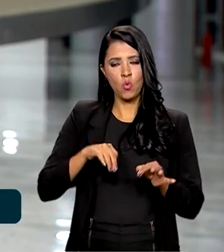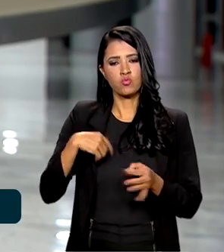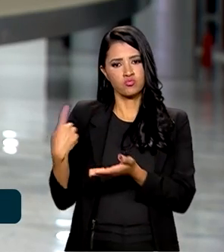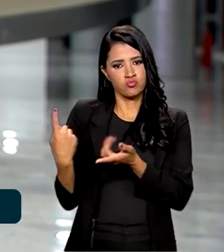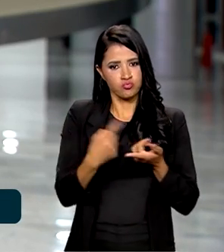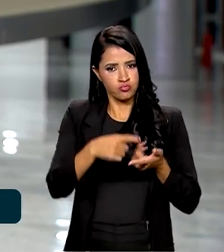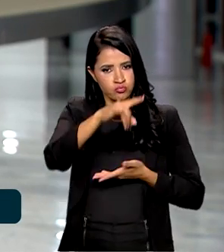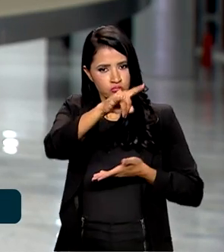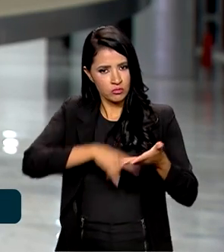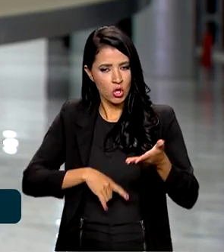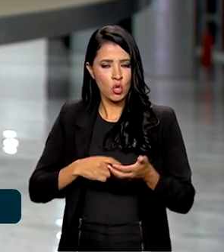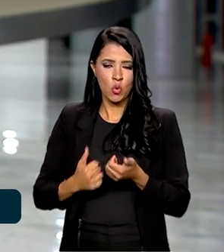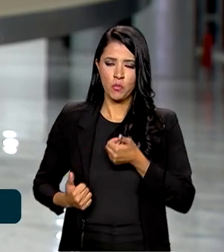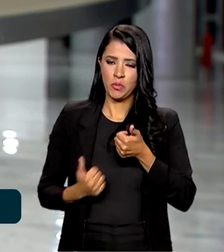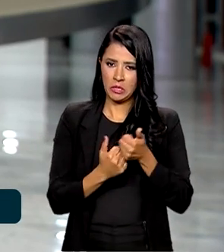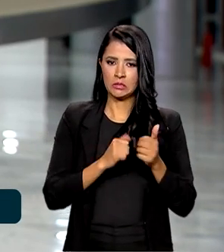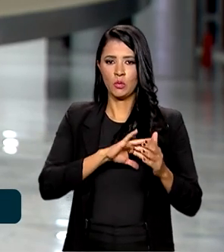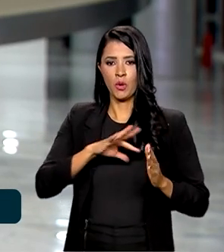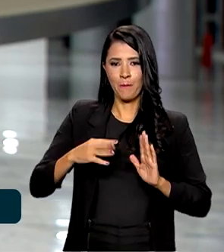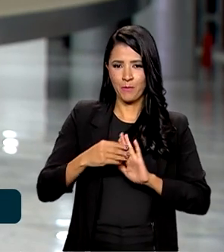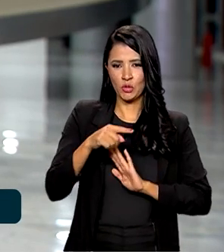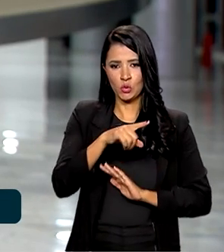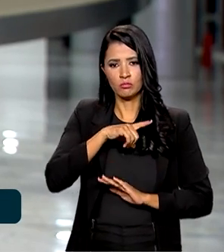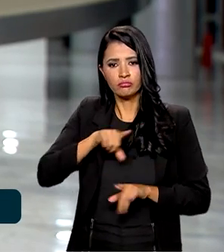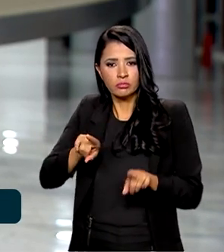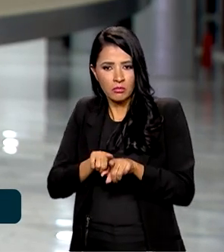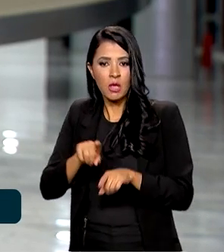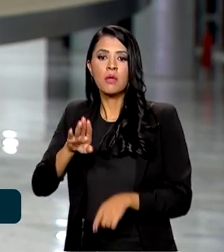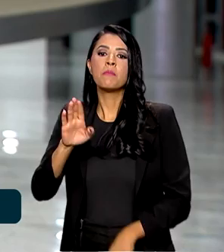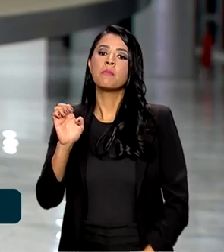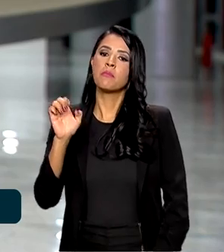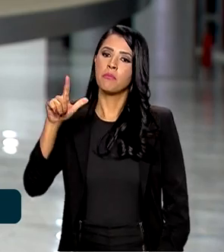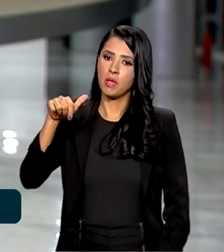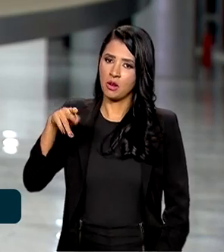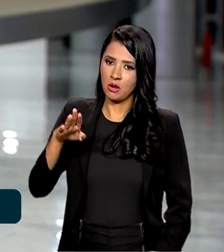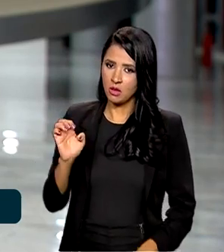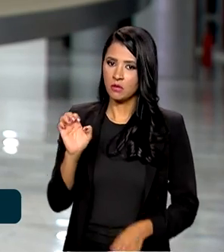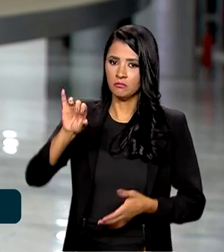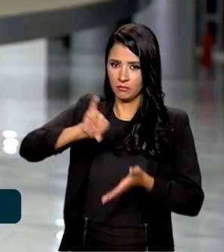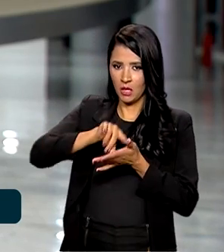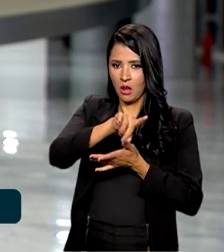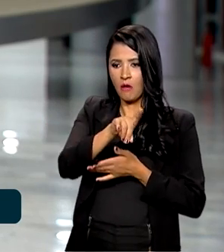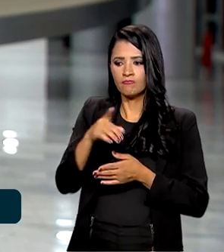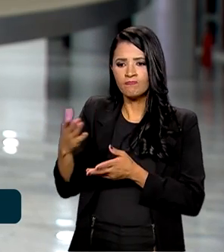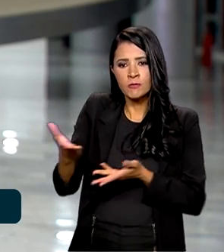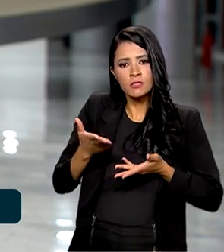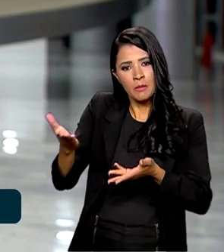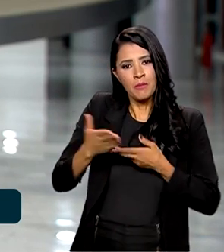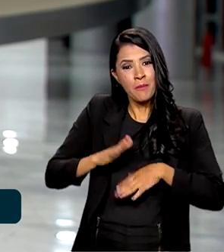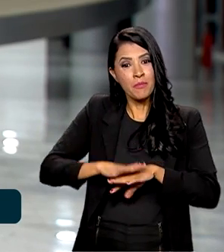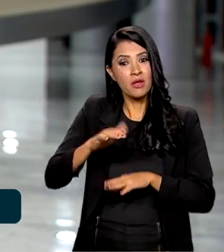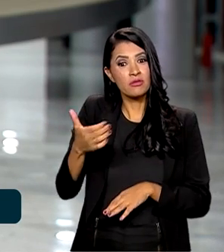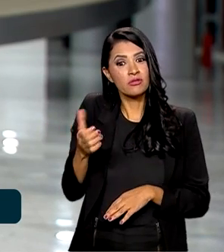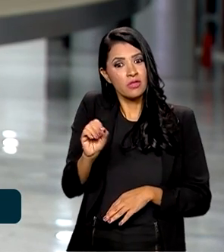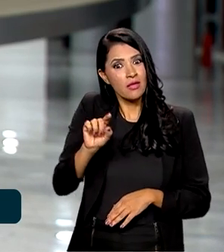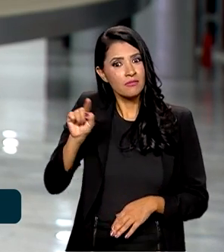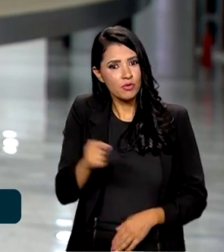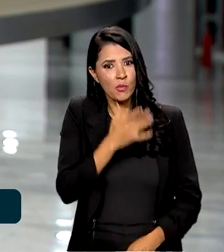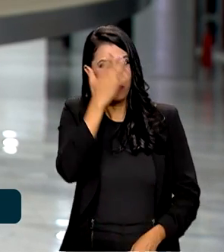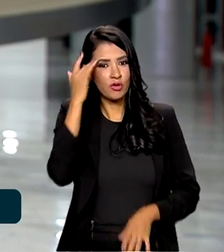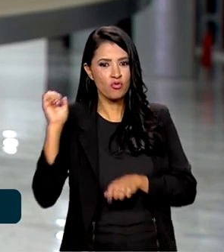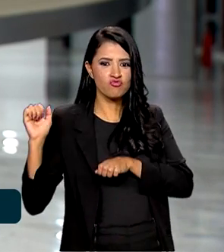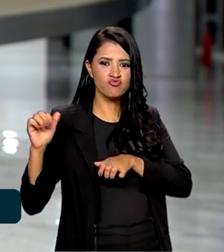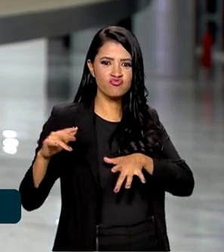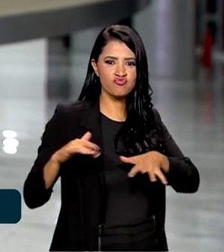Cooperação da Amazônia. Além disso, o Belém deve receber aí nos próximos dias mais de 10 mil pessoas.